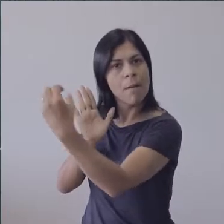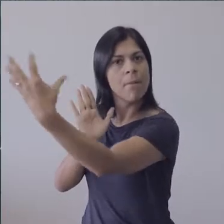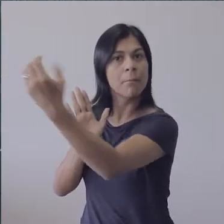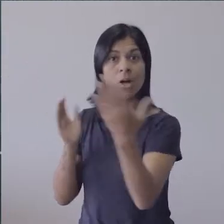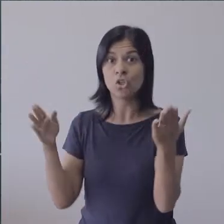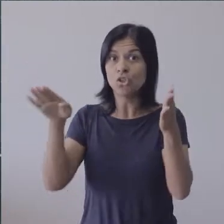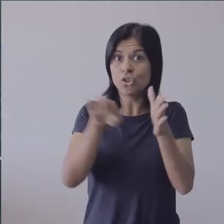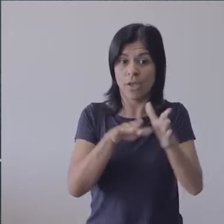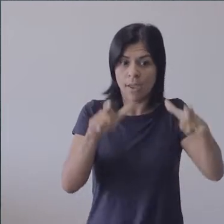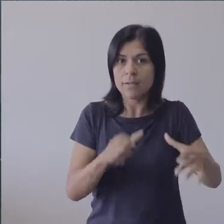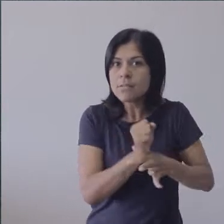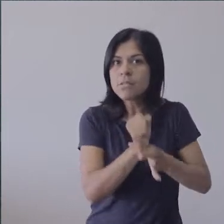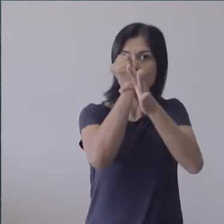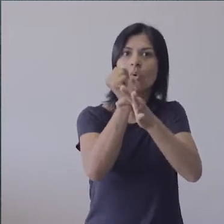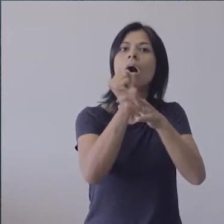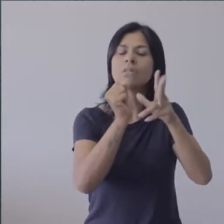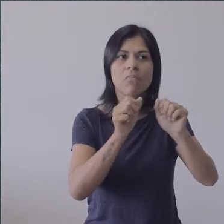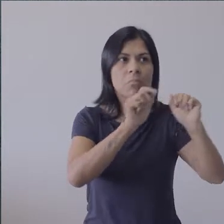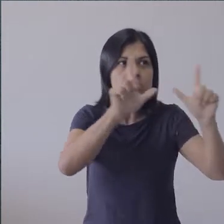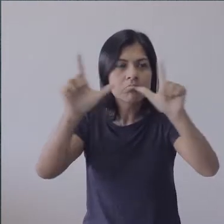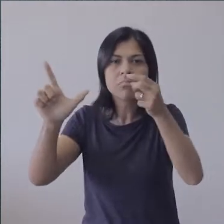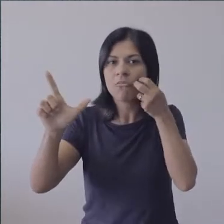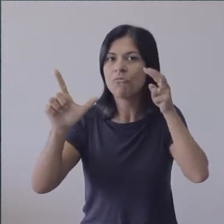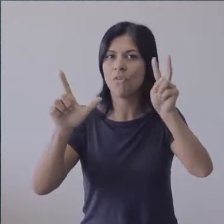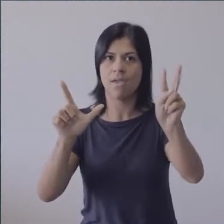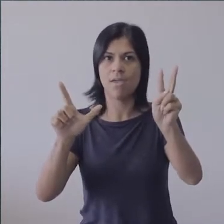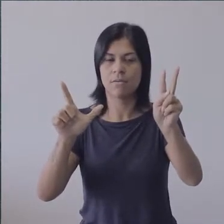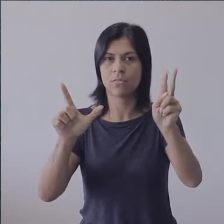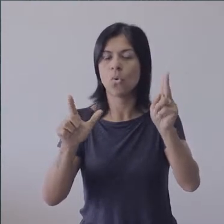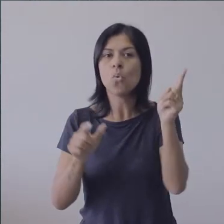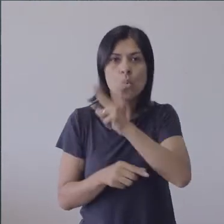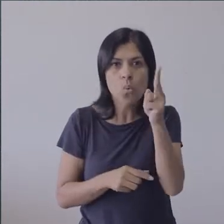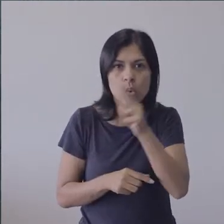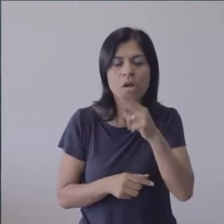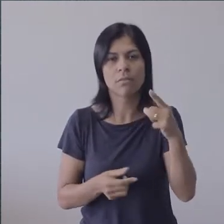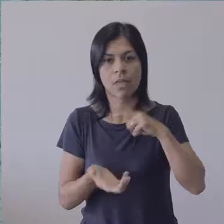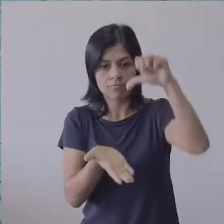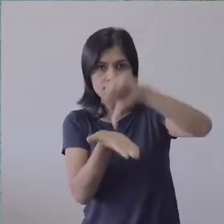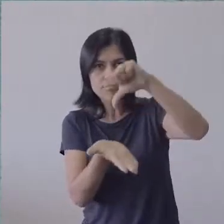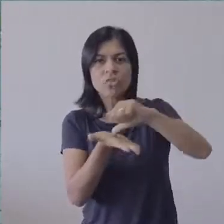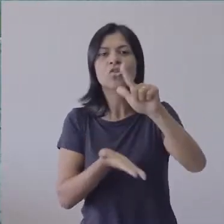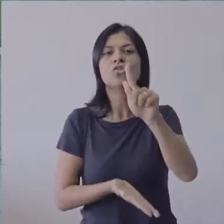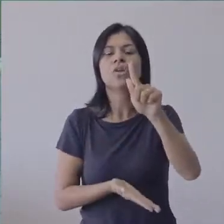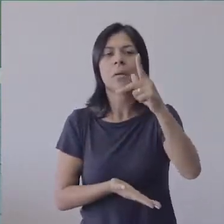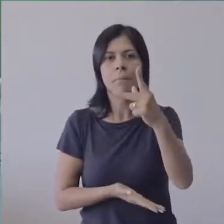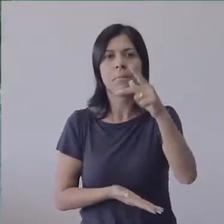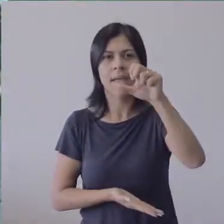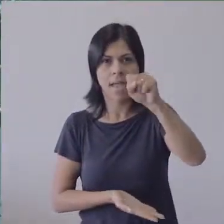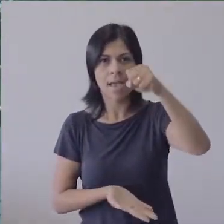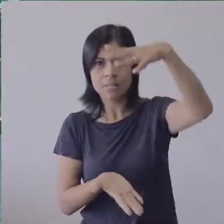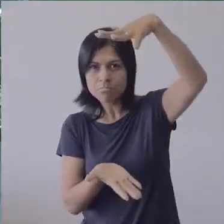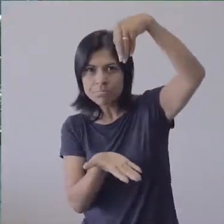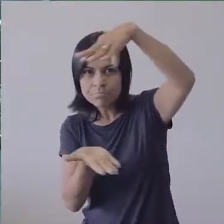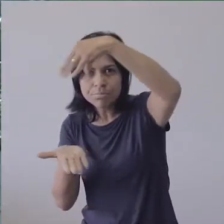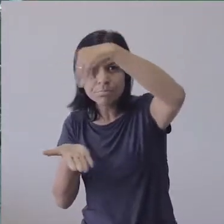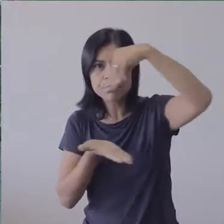central de videomonitoramento imediatamente vai recepcionar esse alerta por meio do GPS, sinal de GPS, o Google